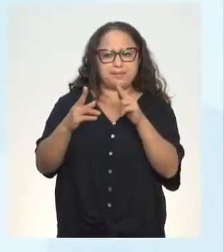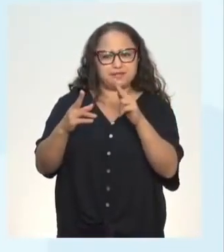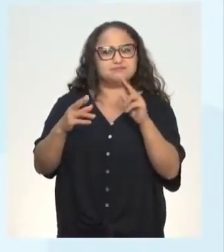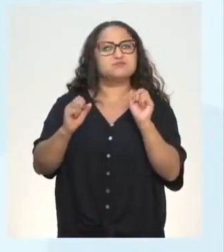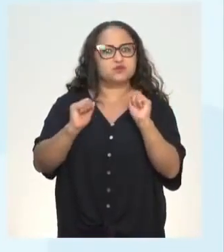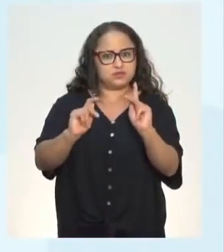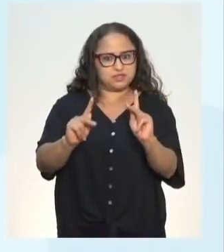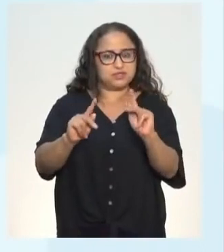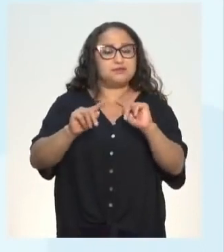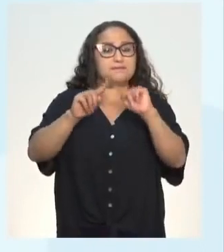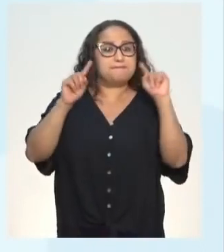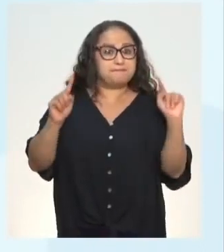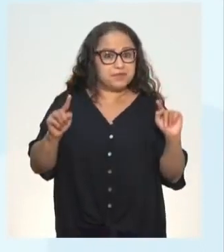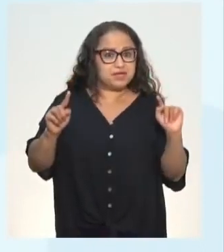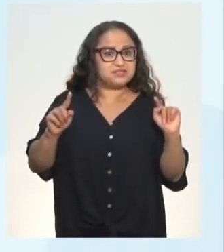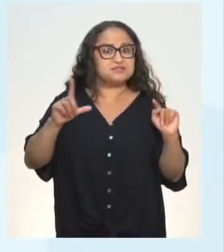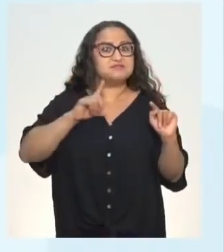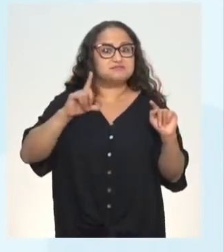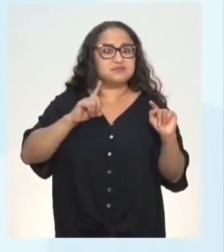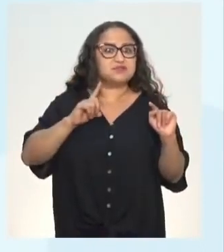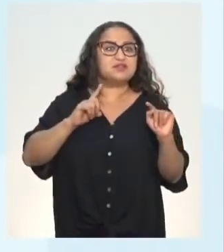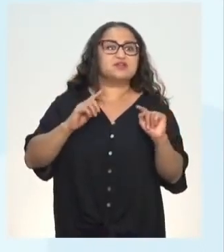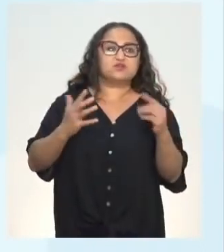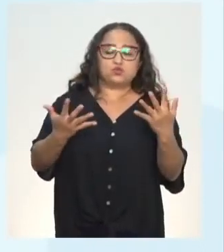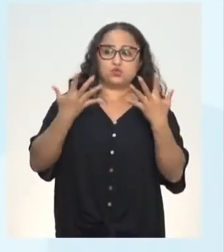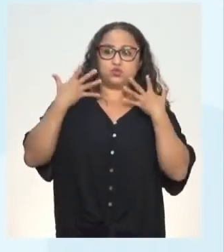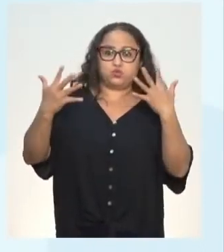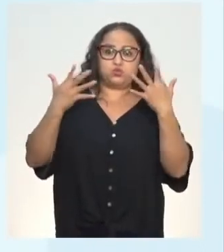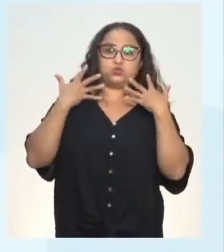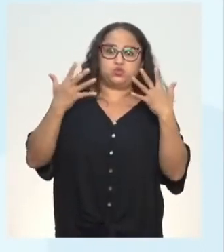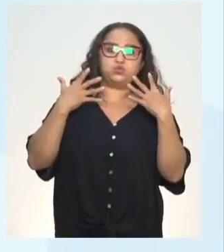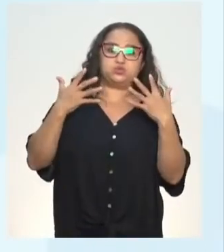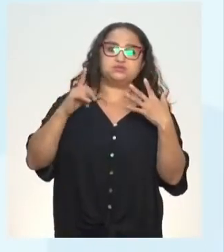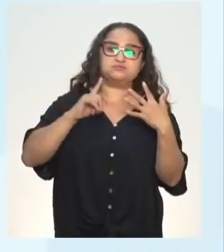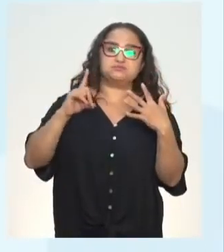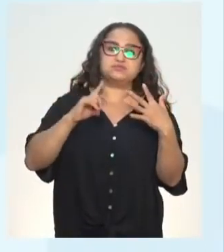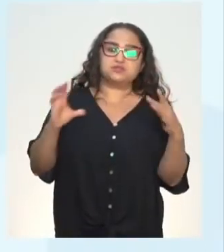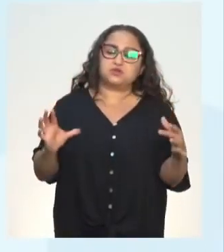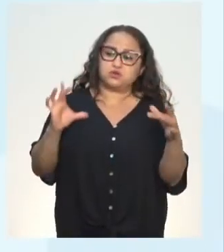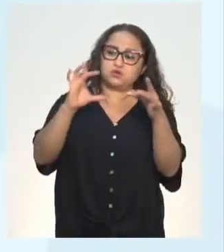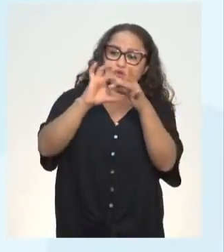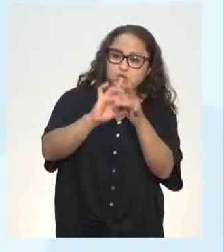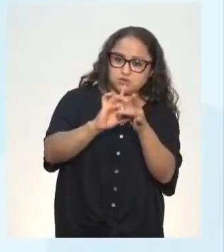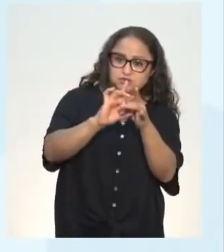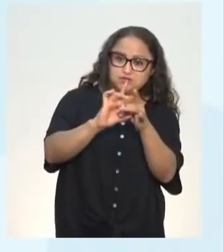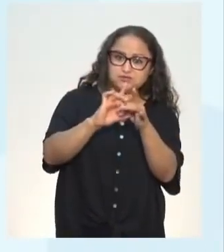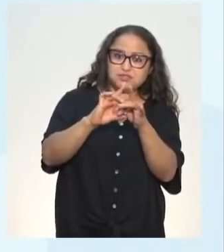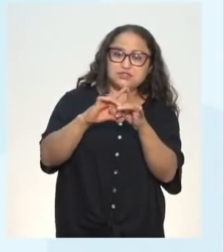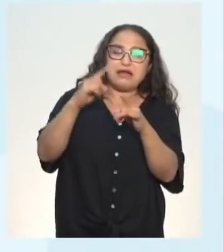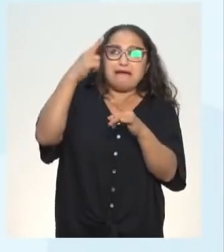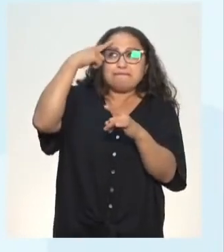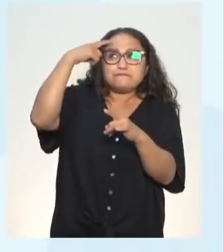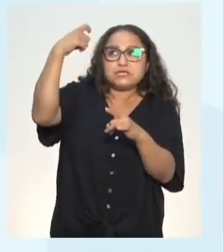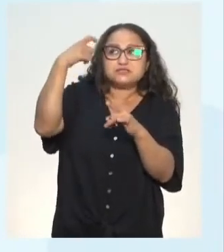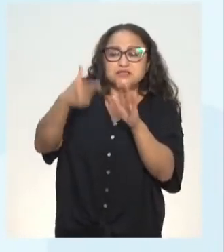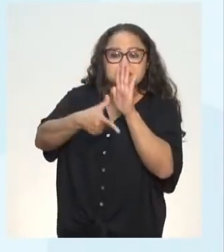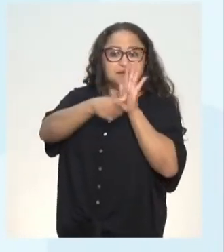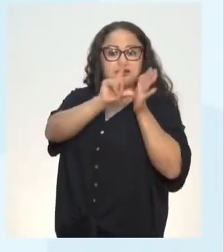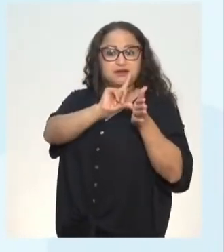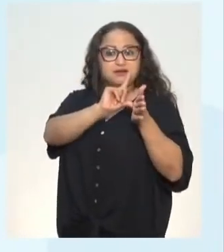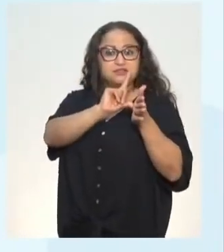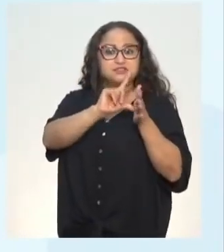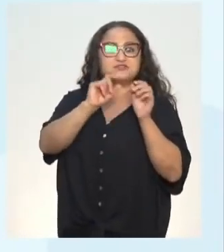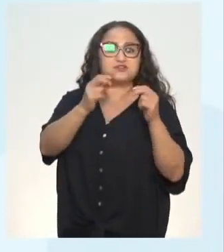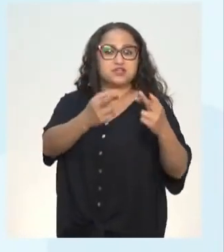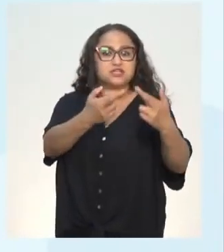gente? Mas, a mesma frente fria está conectando a ideia anterior. Foi responsável pela